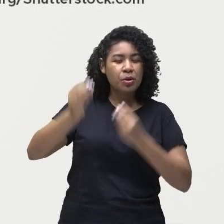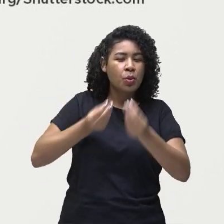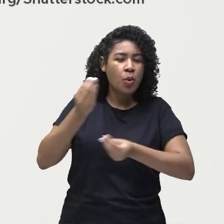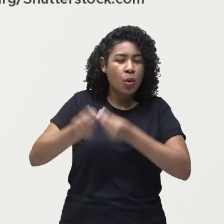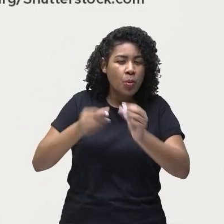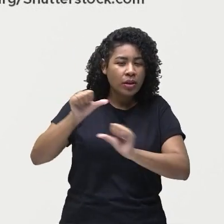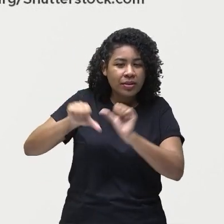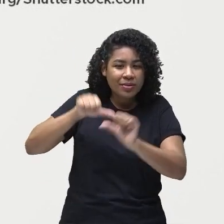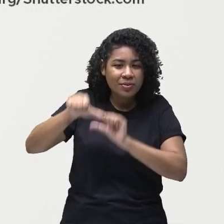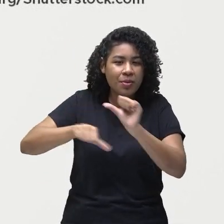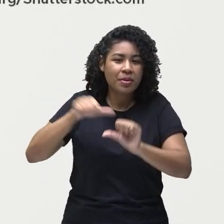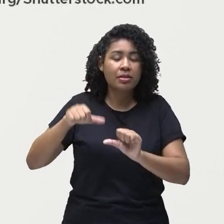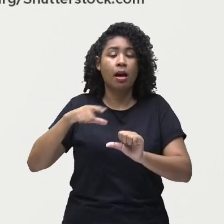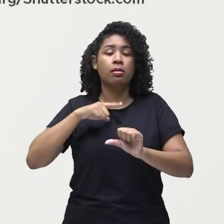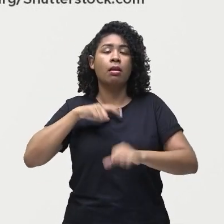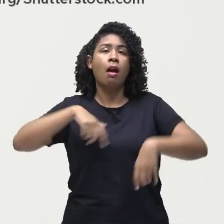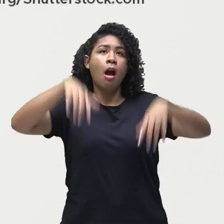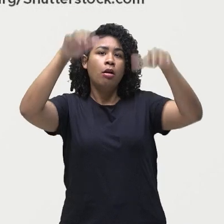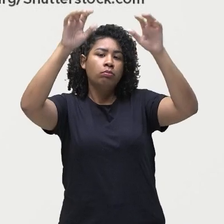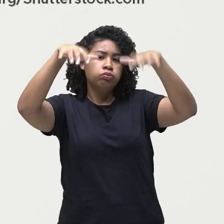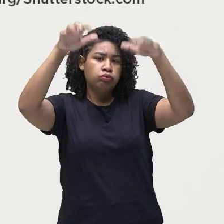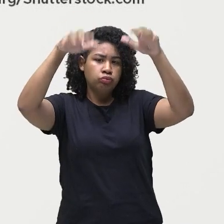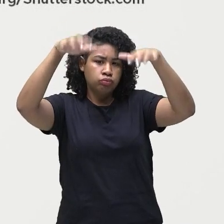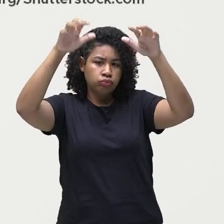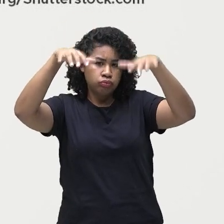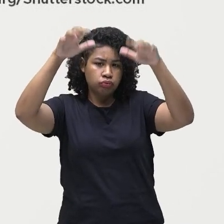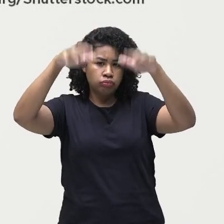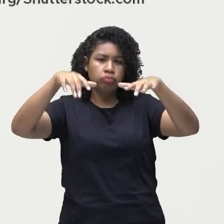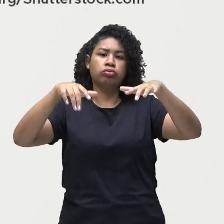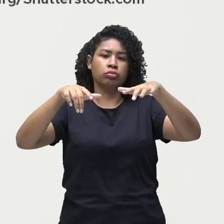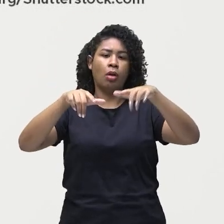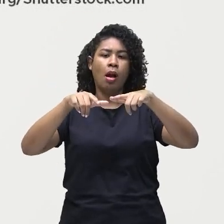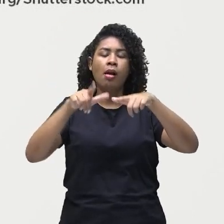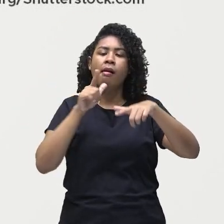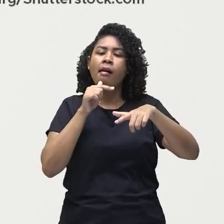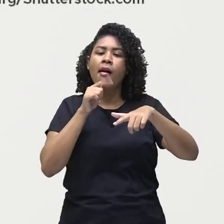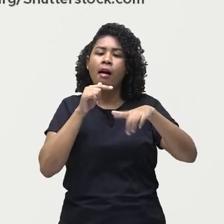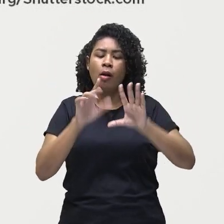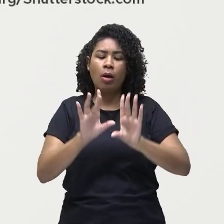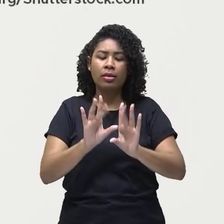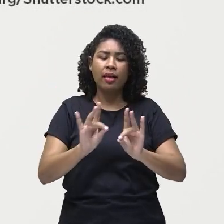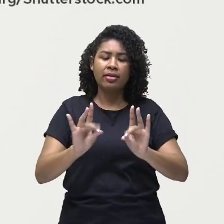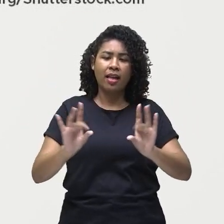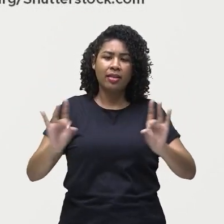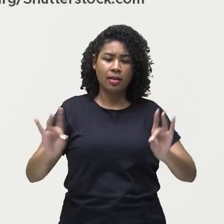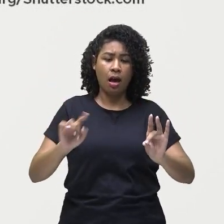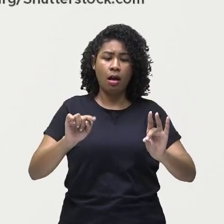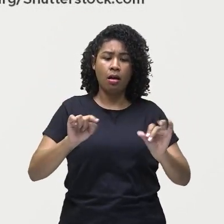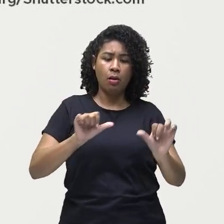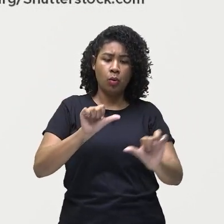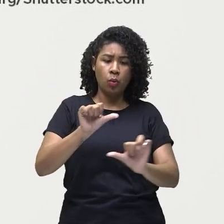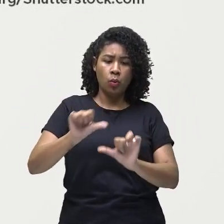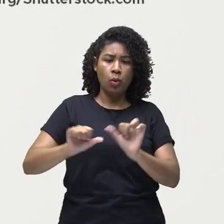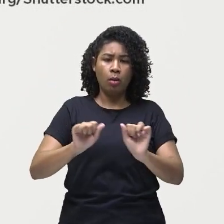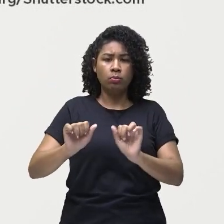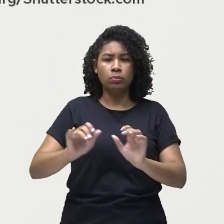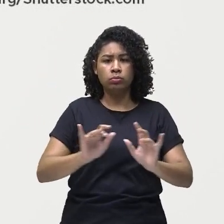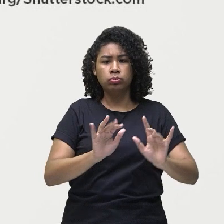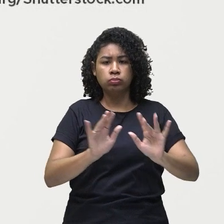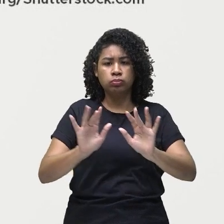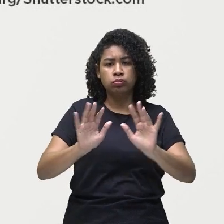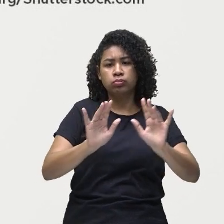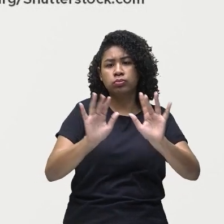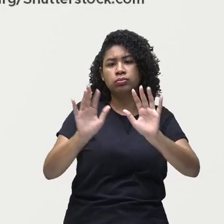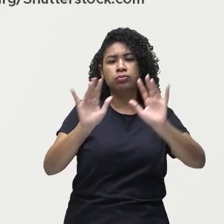depois evaporação, formação de nuvens, depois condensação e aí chuva novamente.